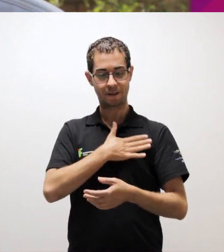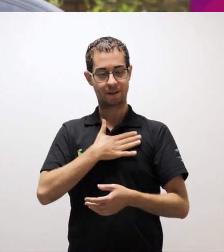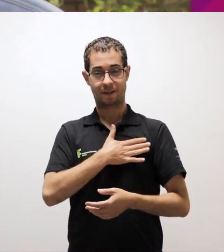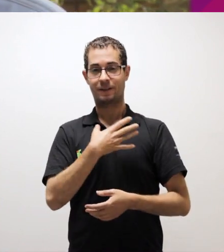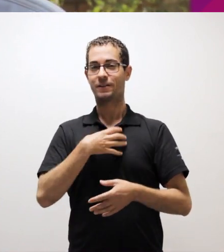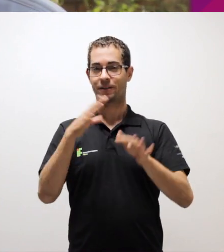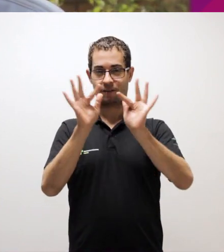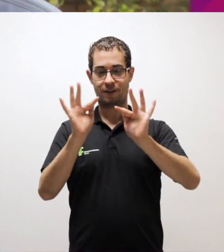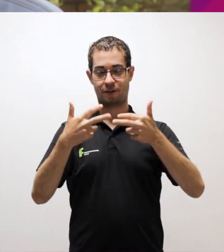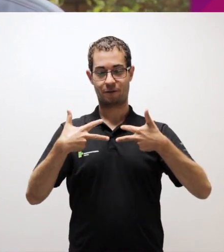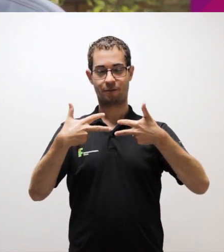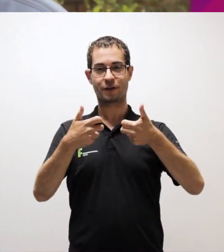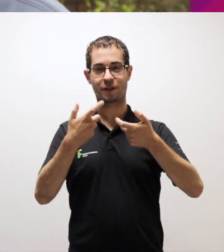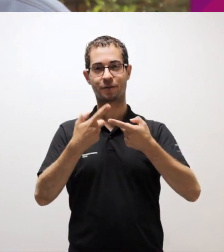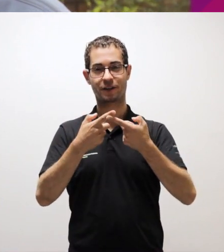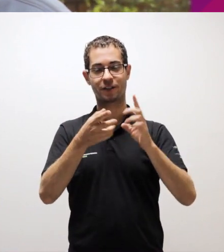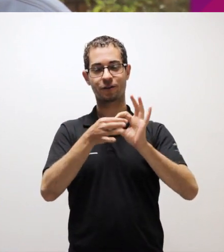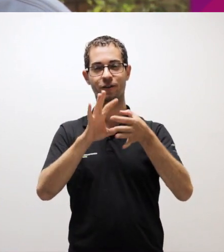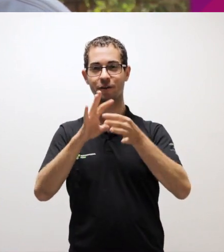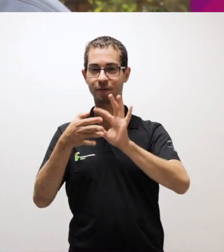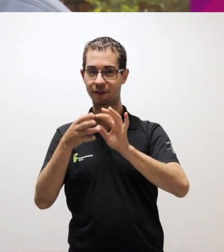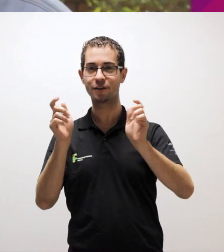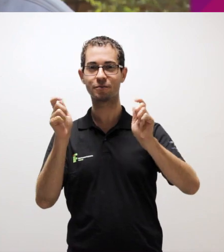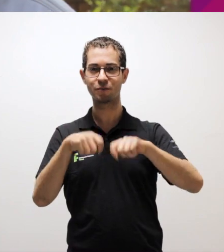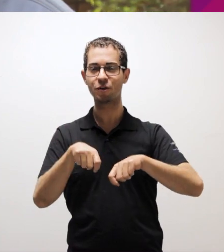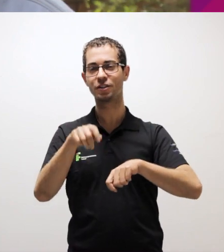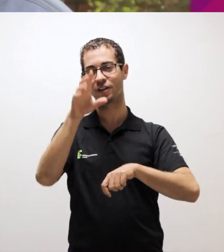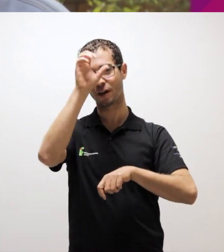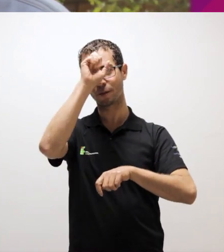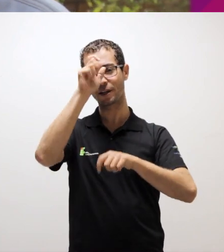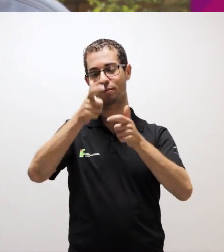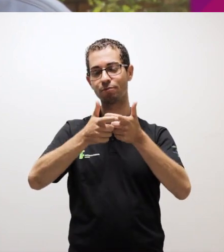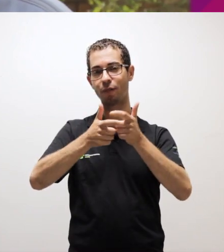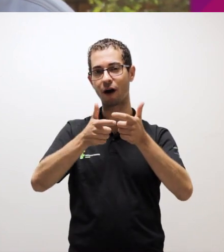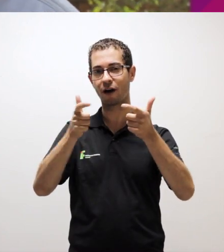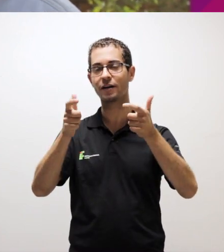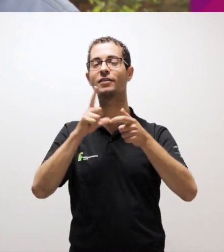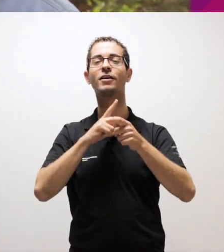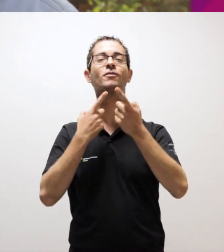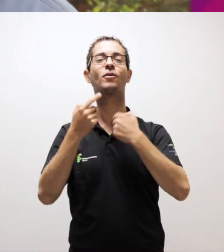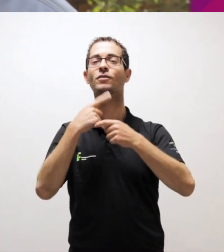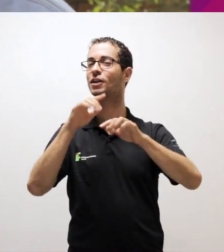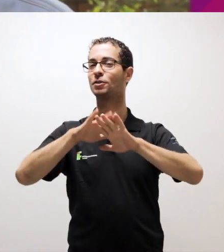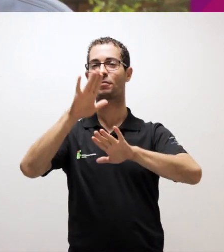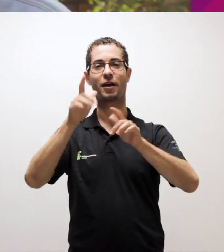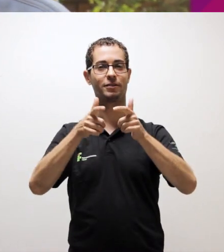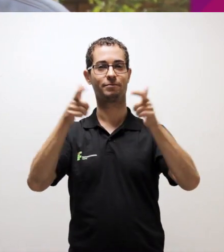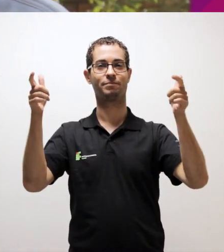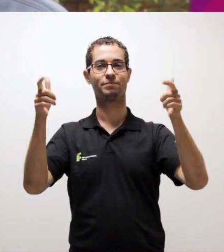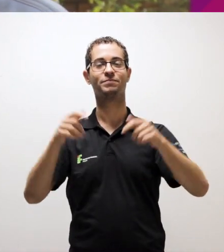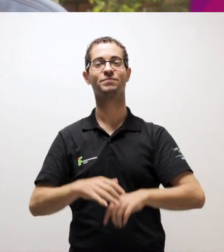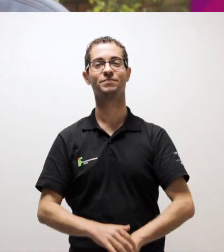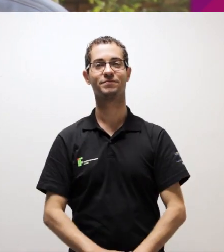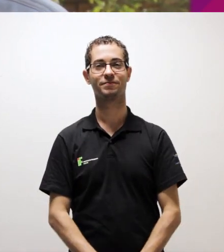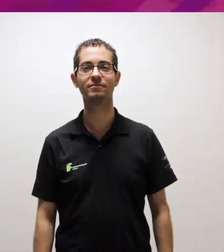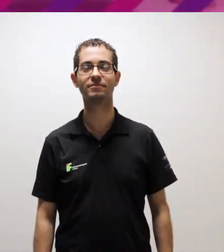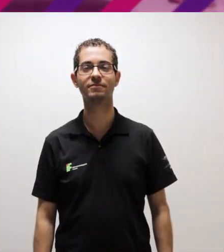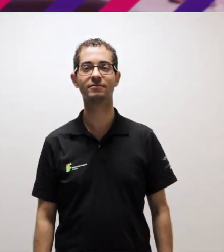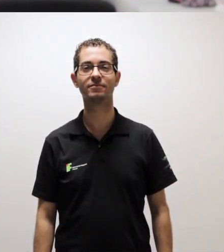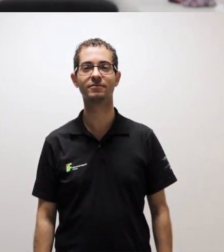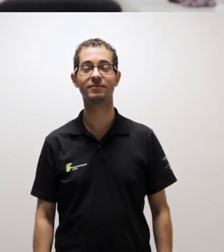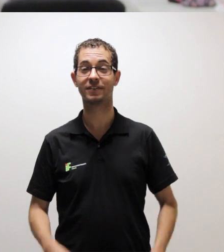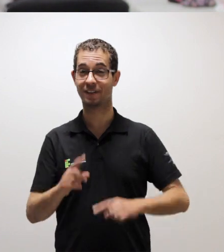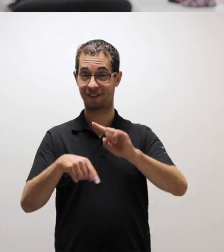a coisa que mais me deixa feliz hoje, era perceber que, por conta das Olimpíadas, eu aprendi muita coisa e tenho muita vontade de aprender ainda mais.